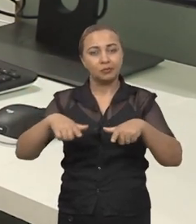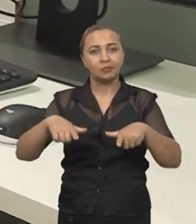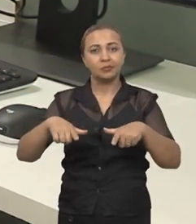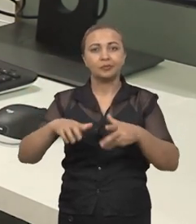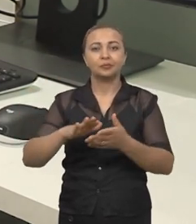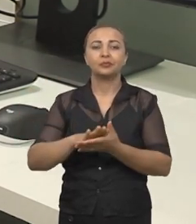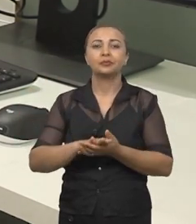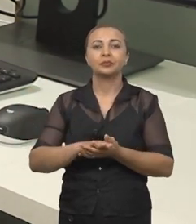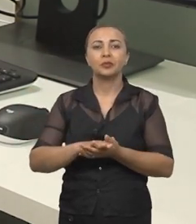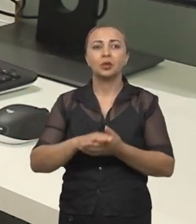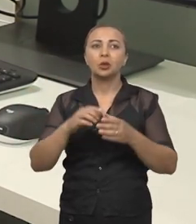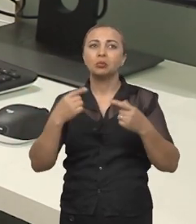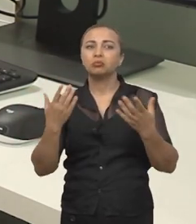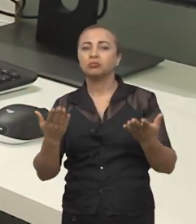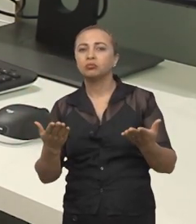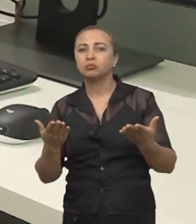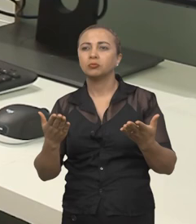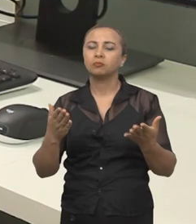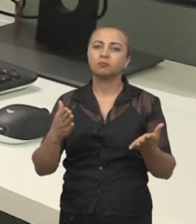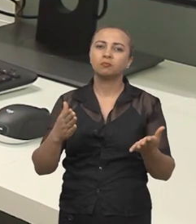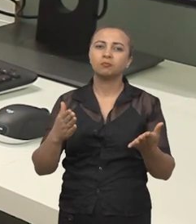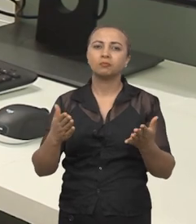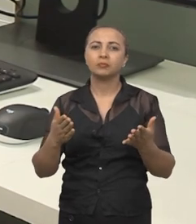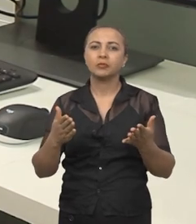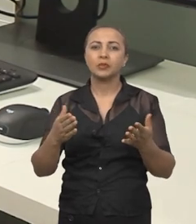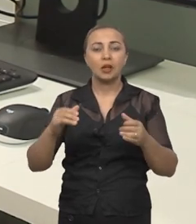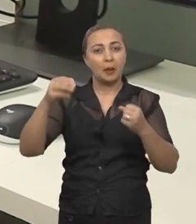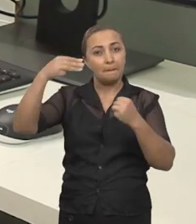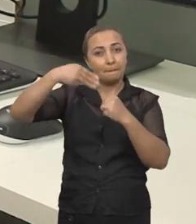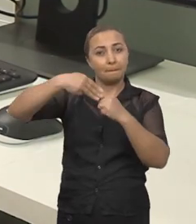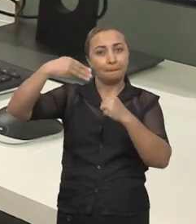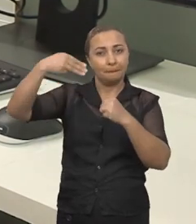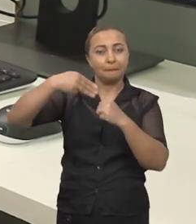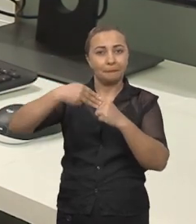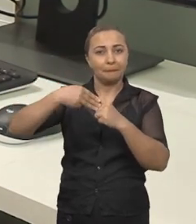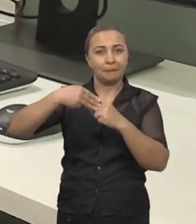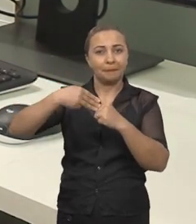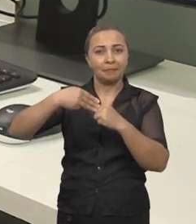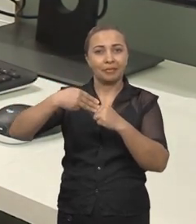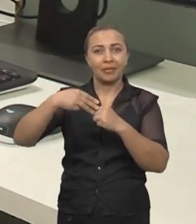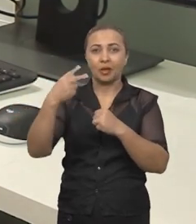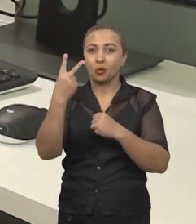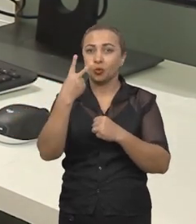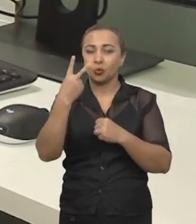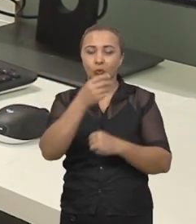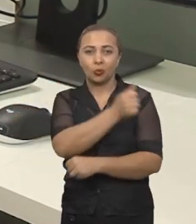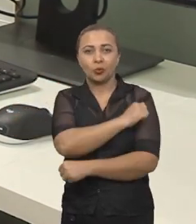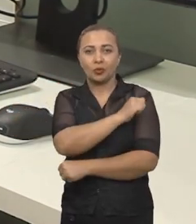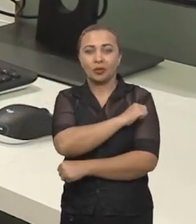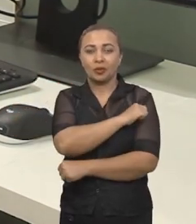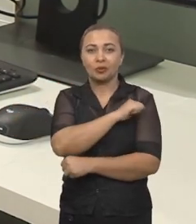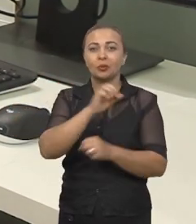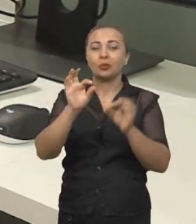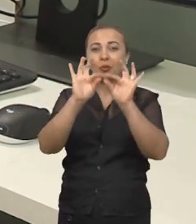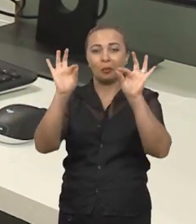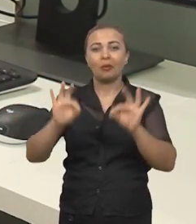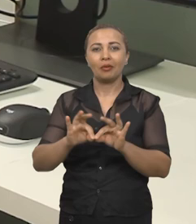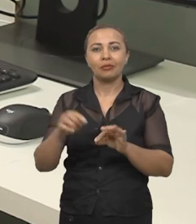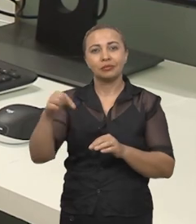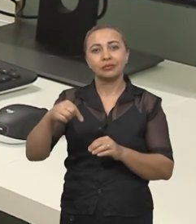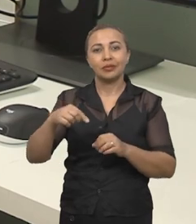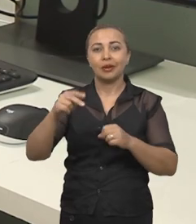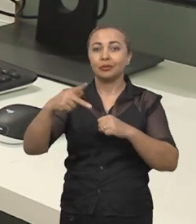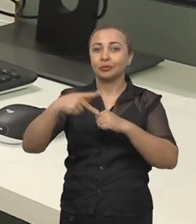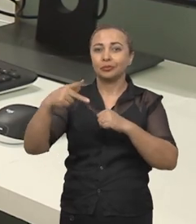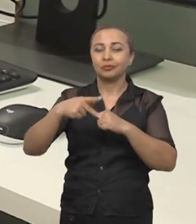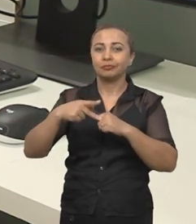mestrado de dois alunos aqui do nosso programa de